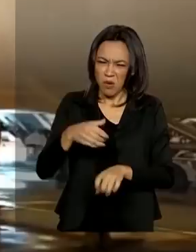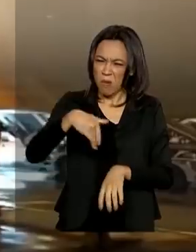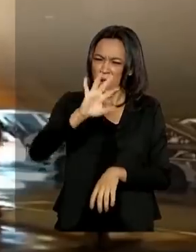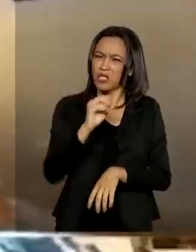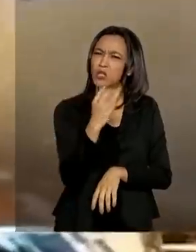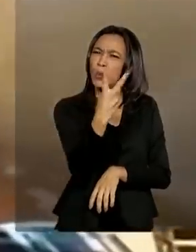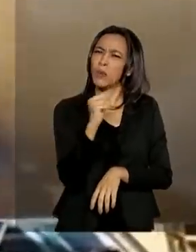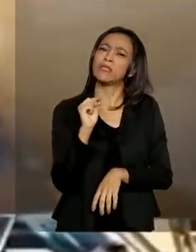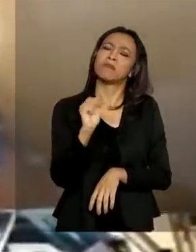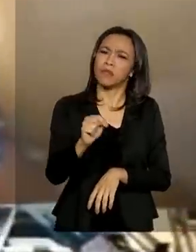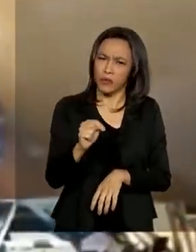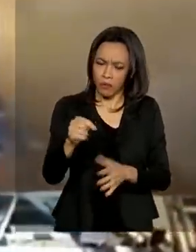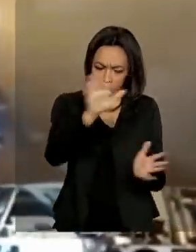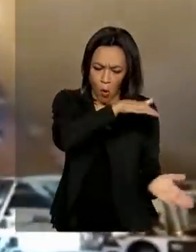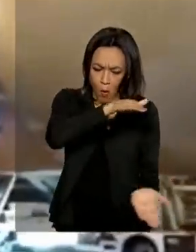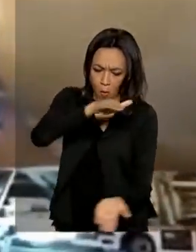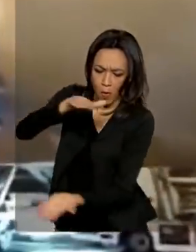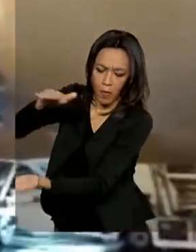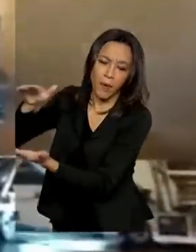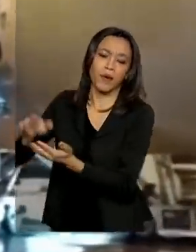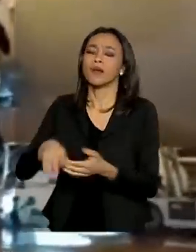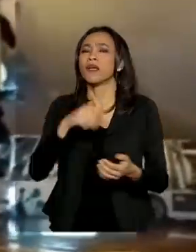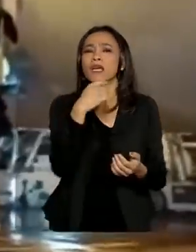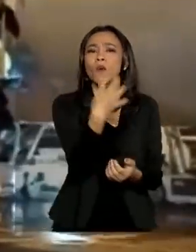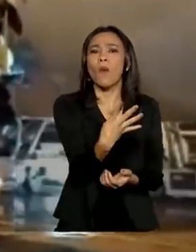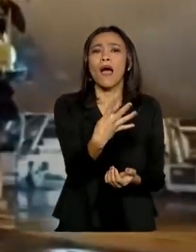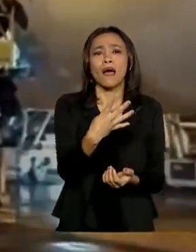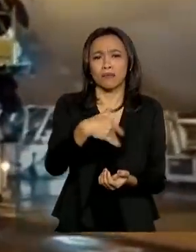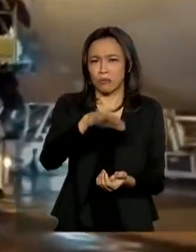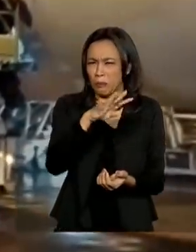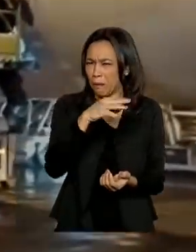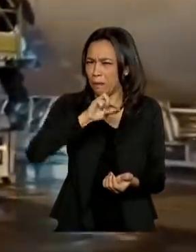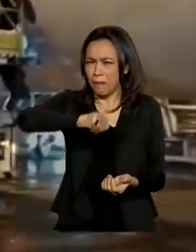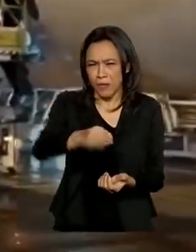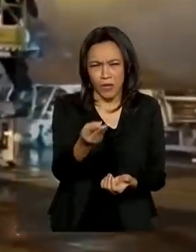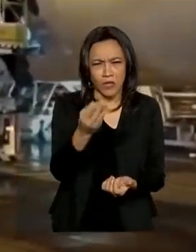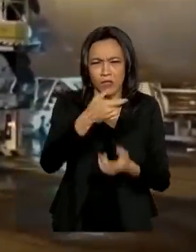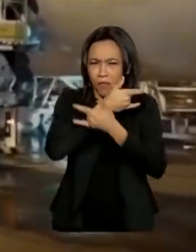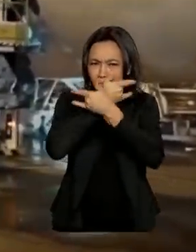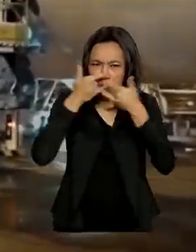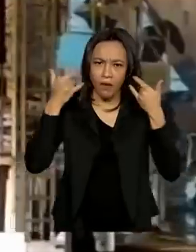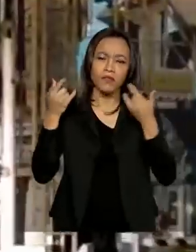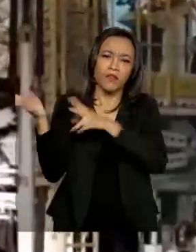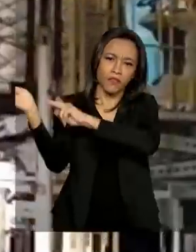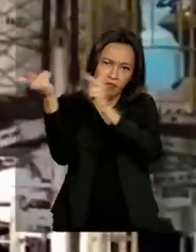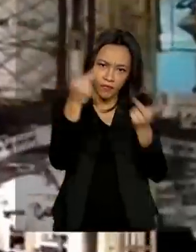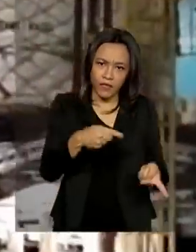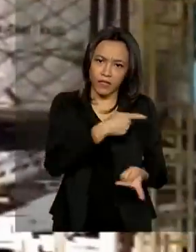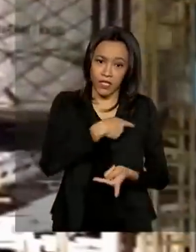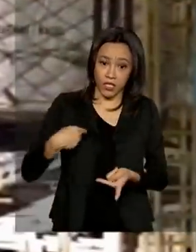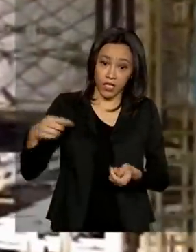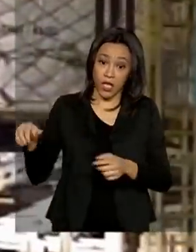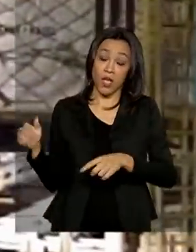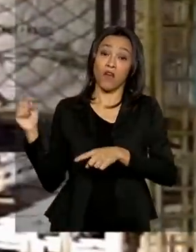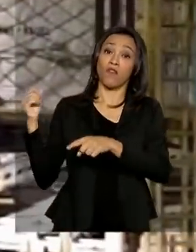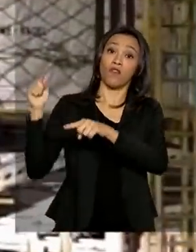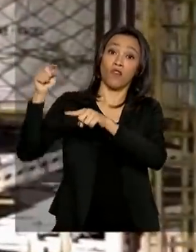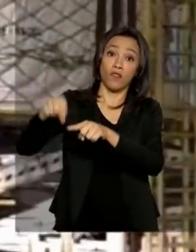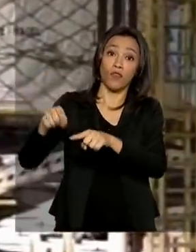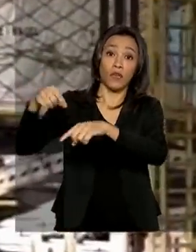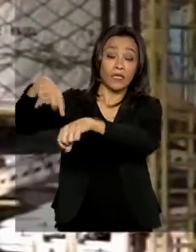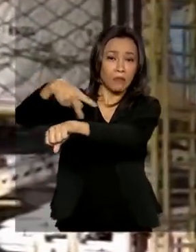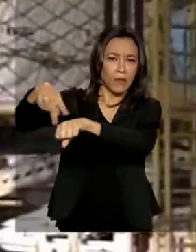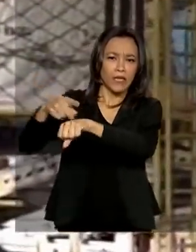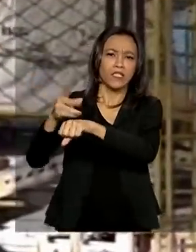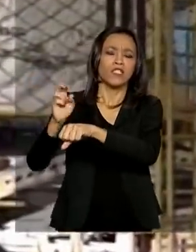caixas com 4 milhões e 400 mil máscaras cirúrgicas da China. E antes de chegar ao Brasil, fez escalas na Nova Zelândia e também no